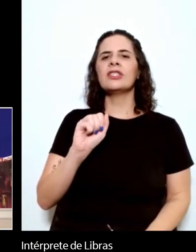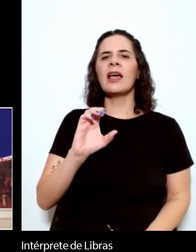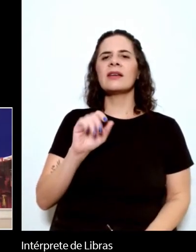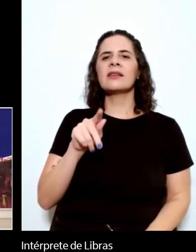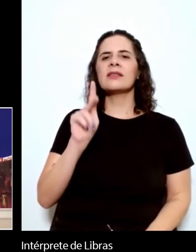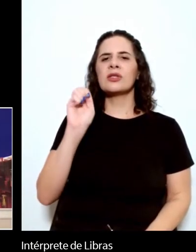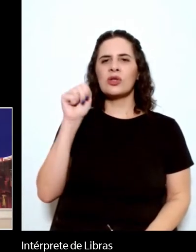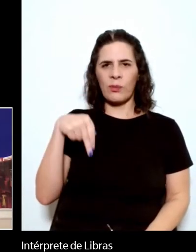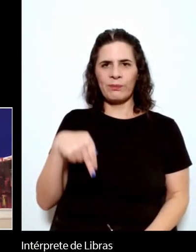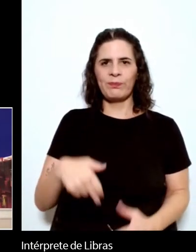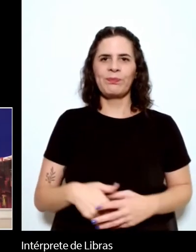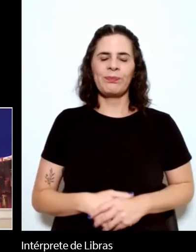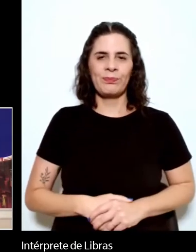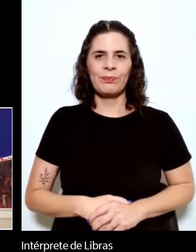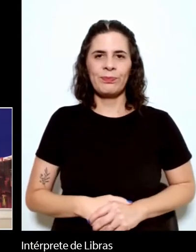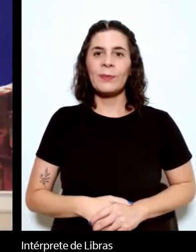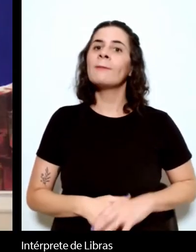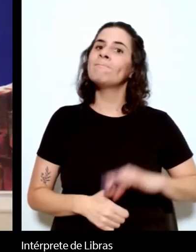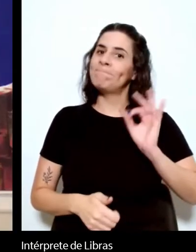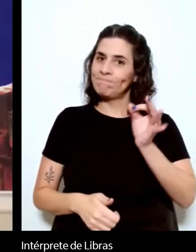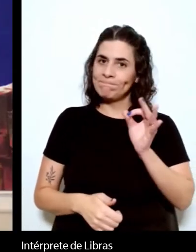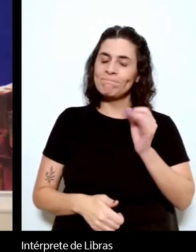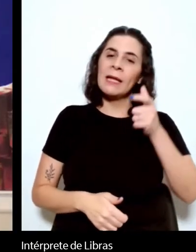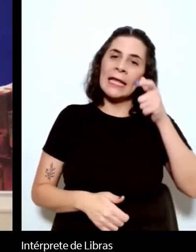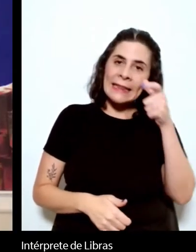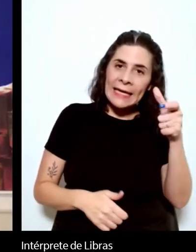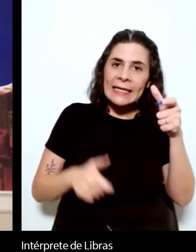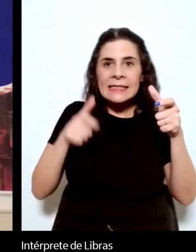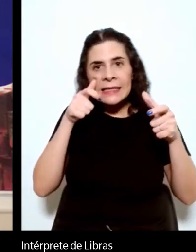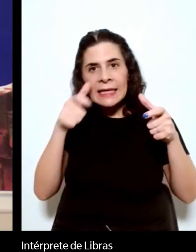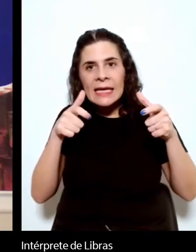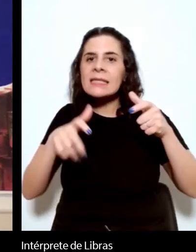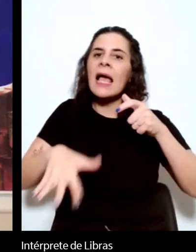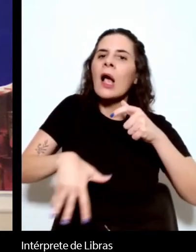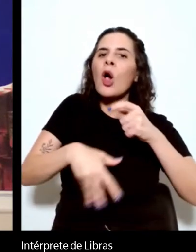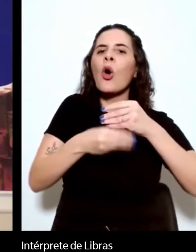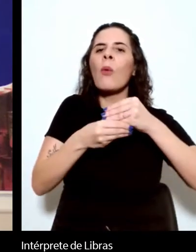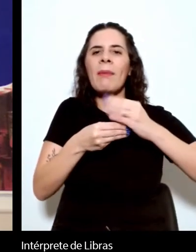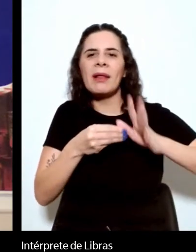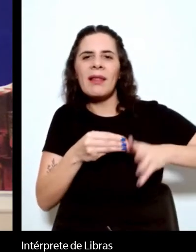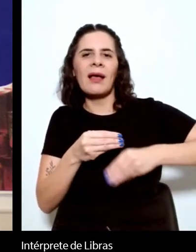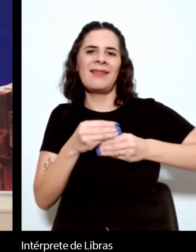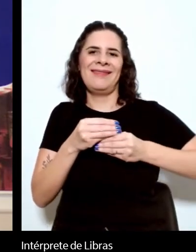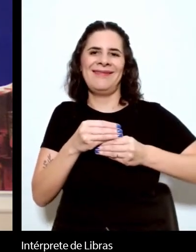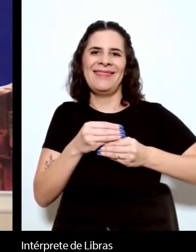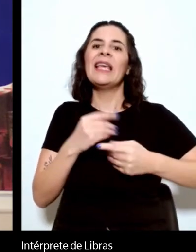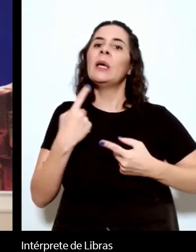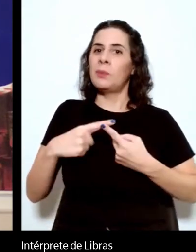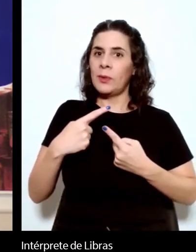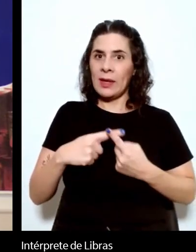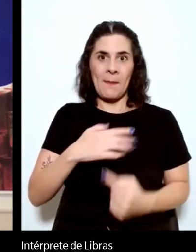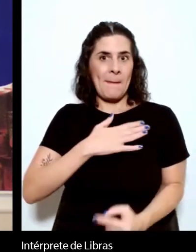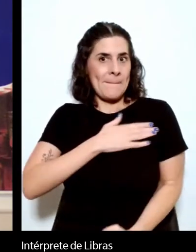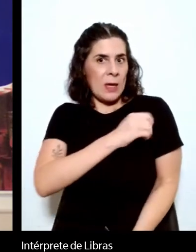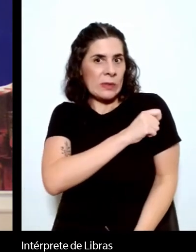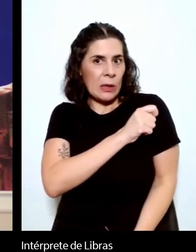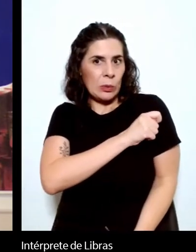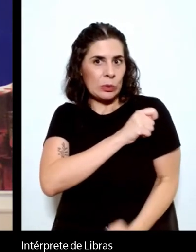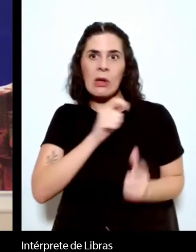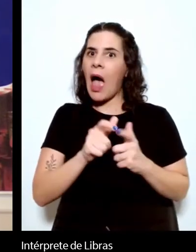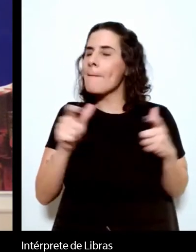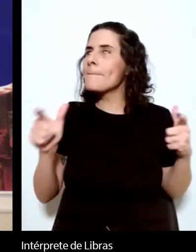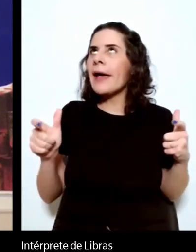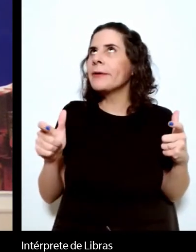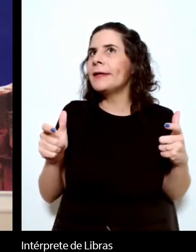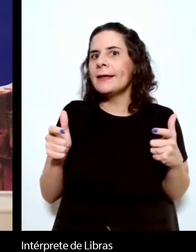os interesses são complementares. Tudo complementar, porque os alunos que eu tenho, na maioria, são alunos